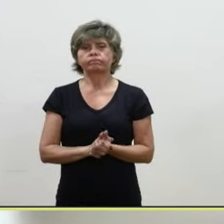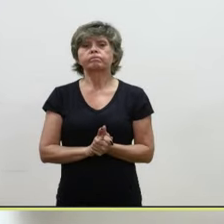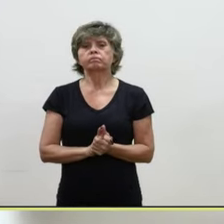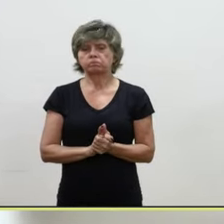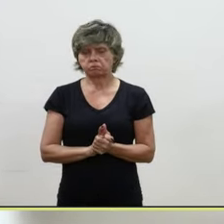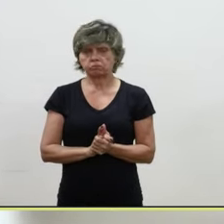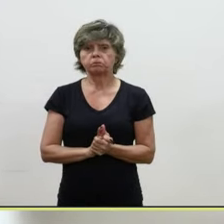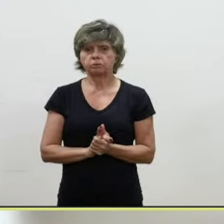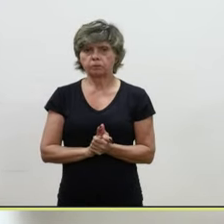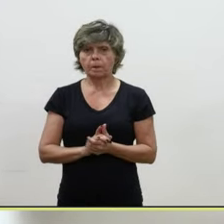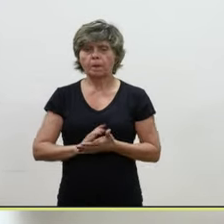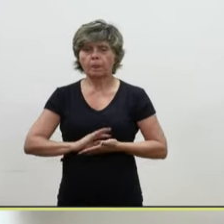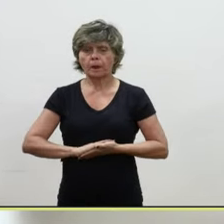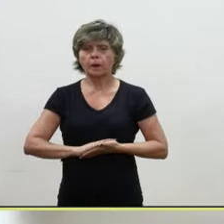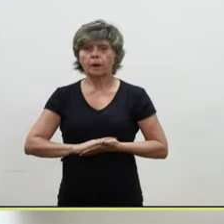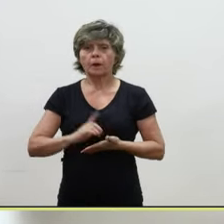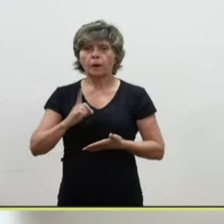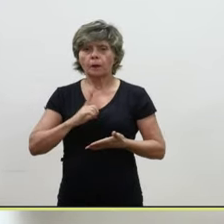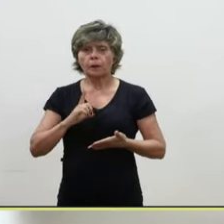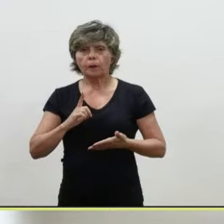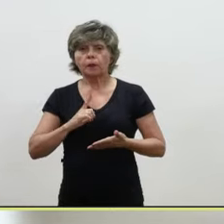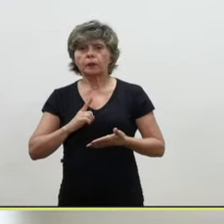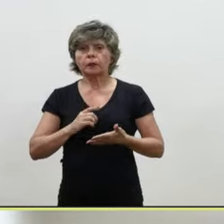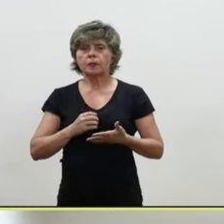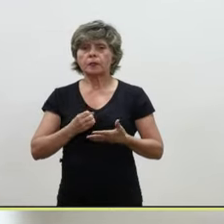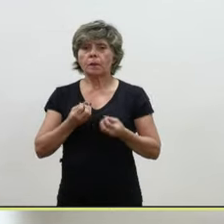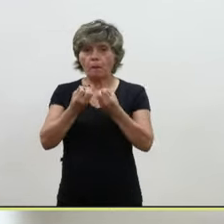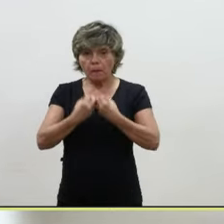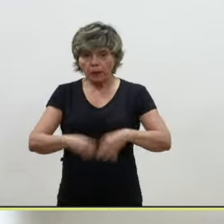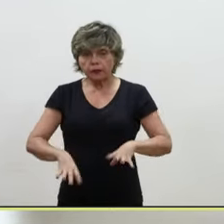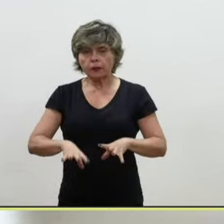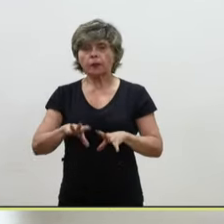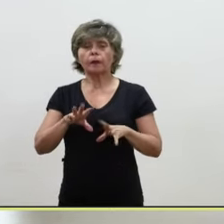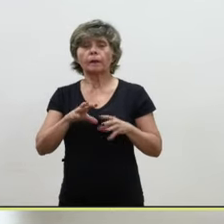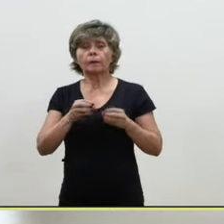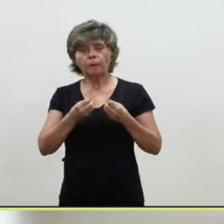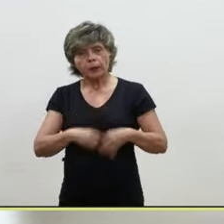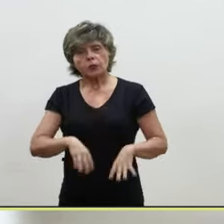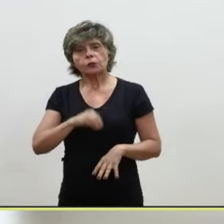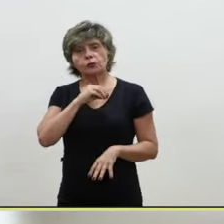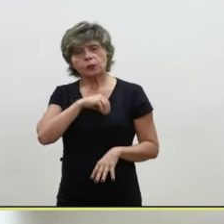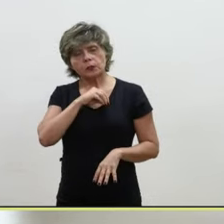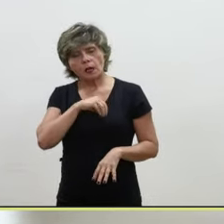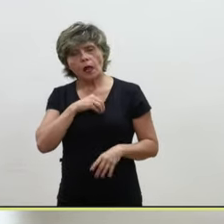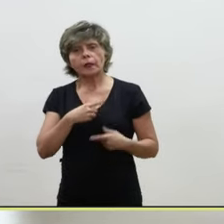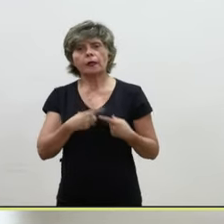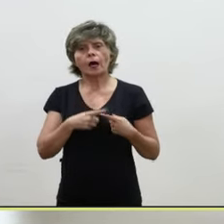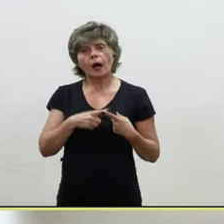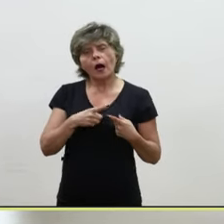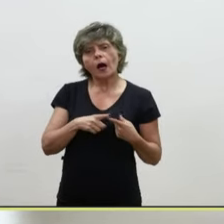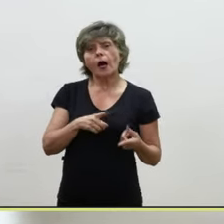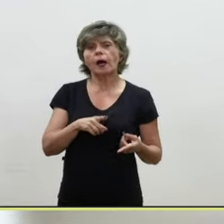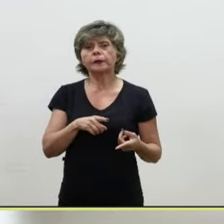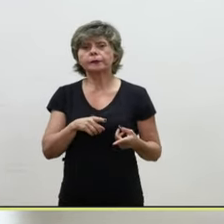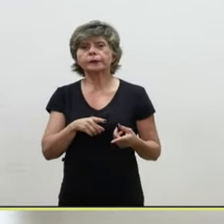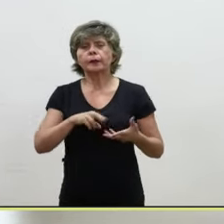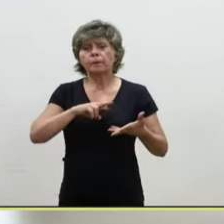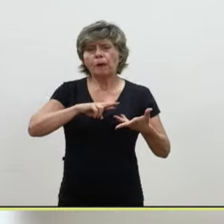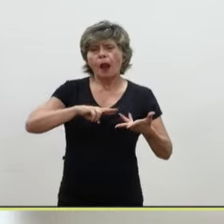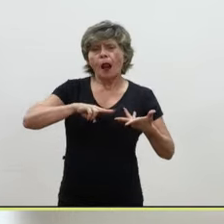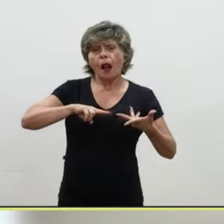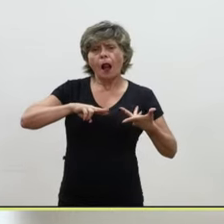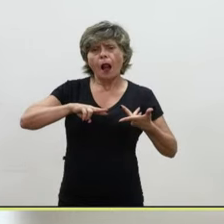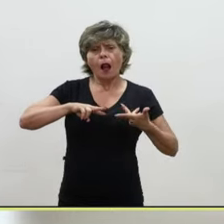ano para efetivar a recomposição das perdas inflacionárias, segunda data base prefixada, percentual variação do índice